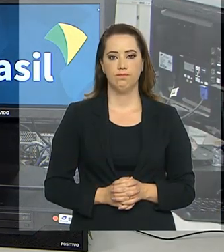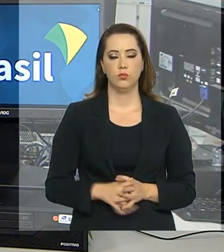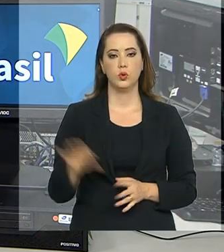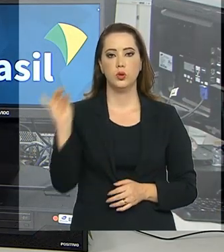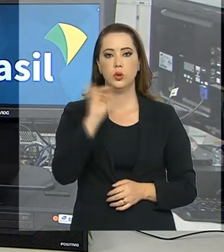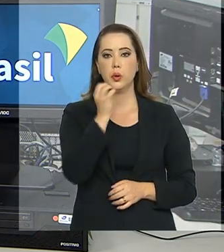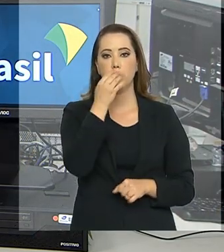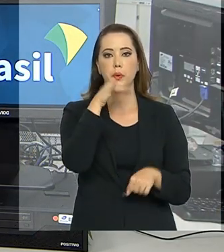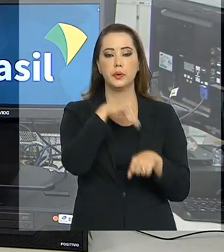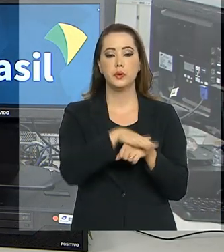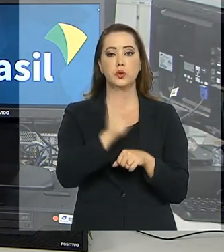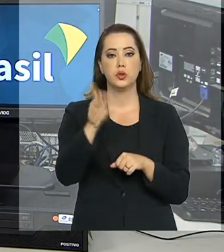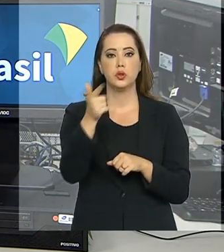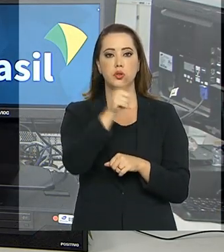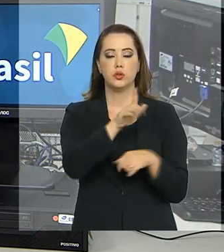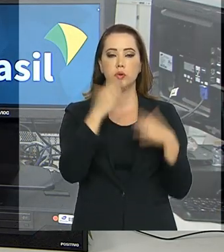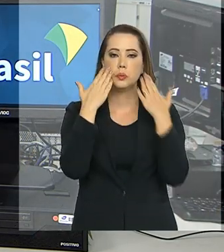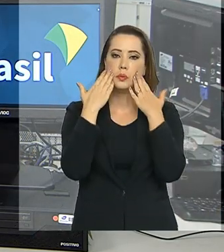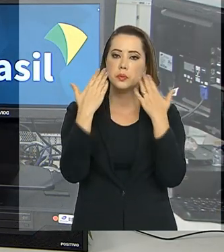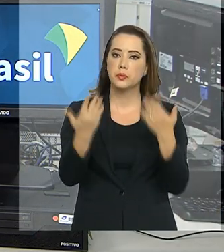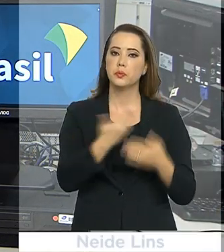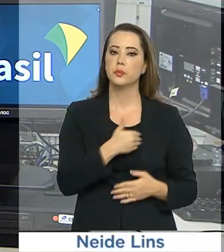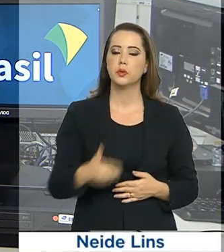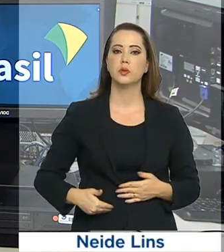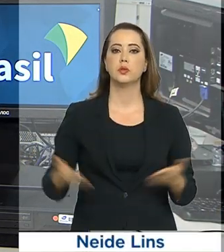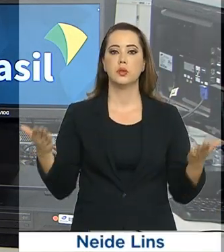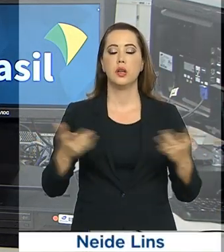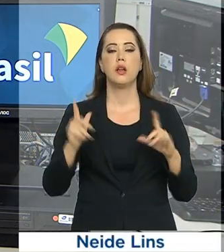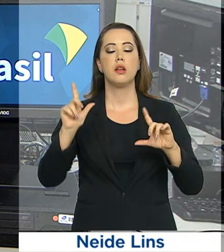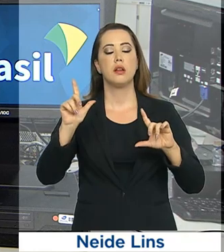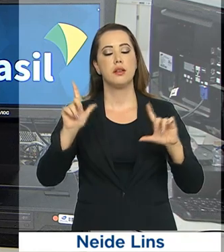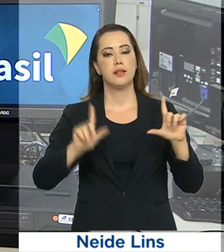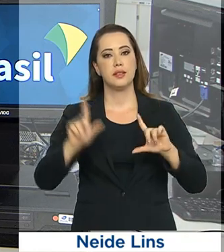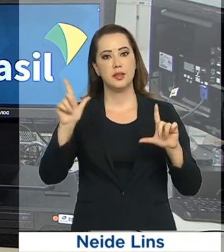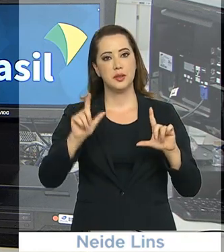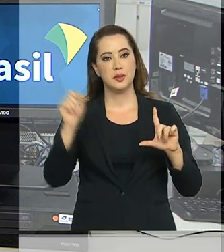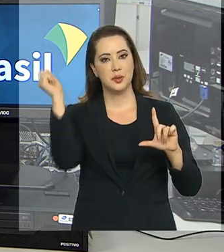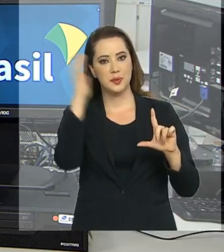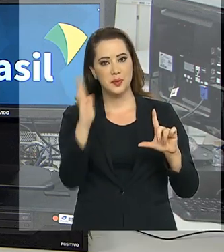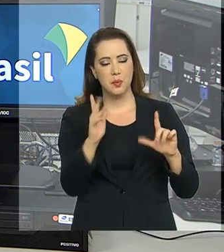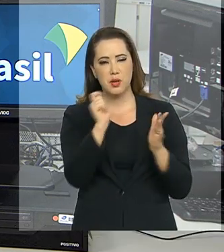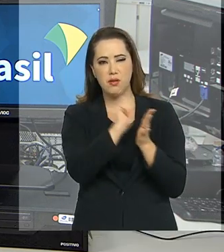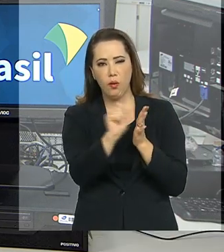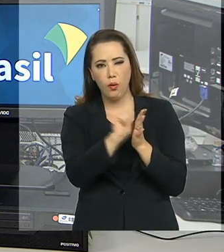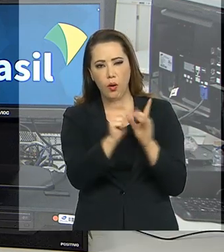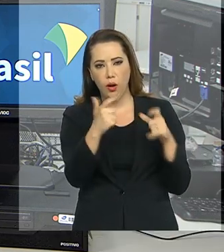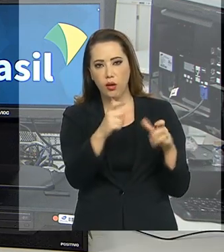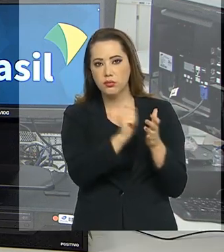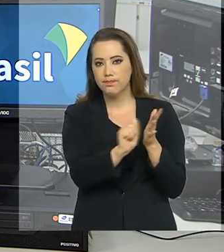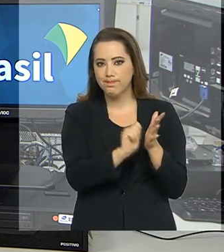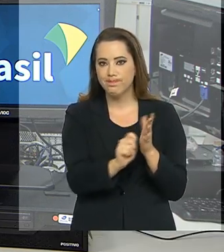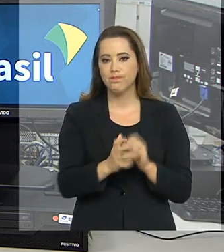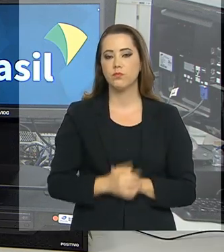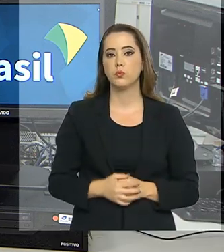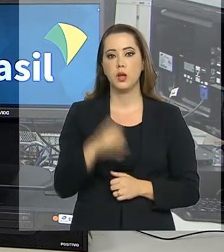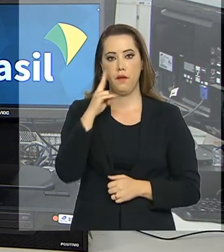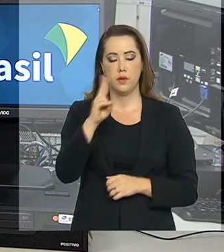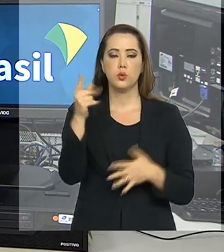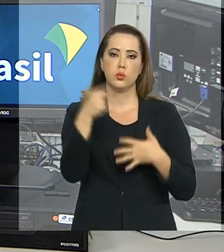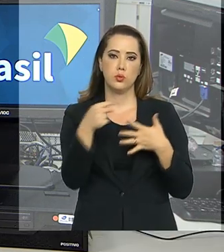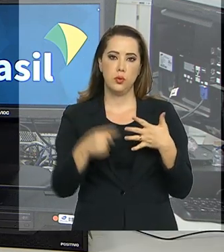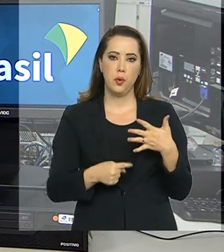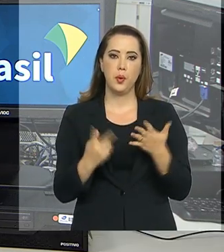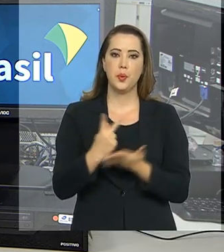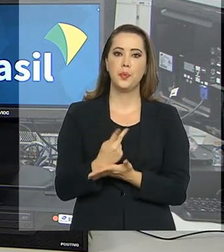Olá, boa noite. Já estamos de volta com o Governo Agora, direto aqui da redação da TV Brasil. Confira agora algumas iniciativas